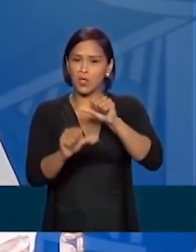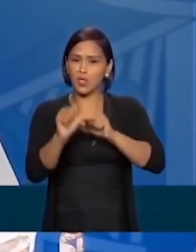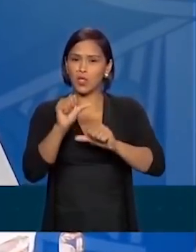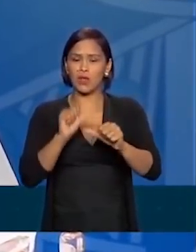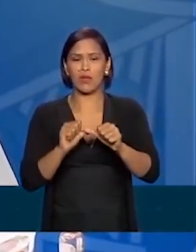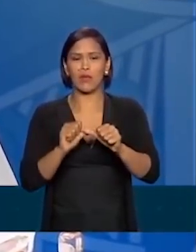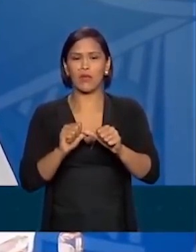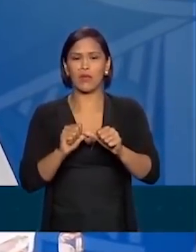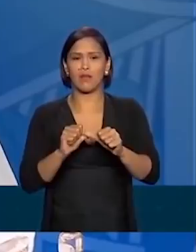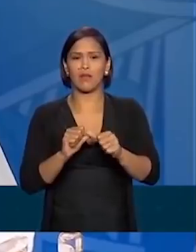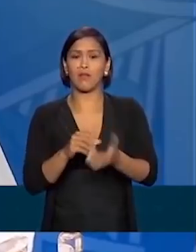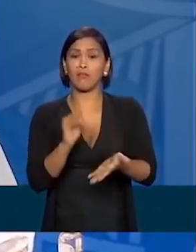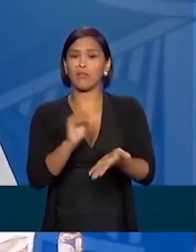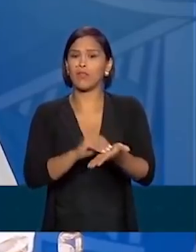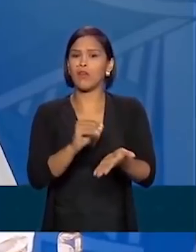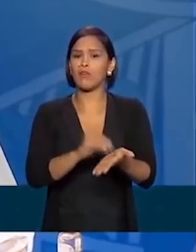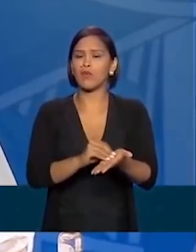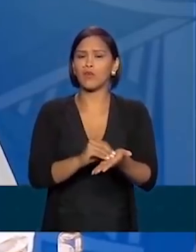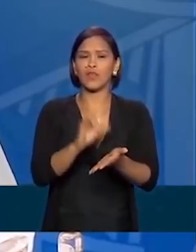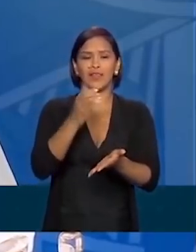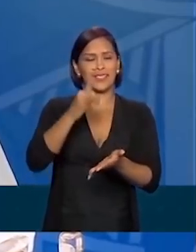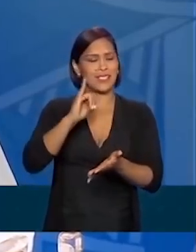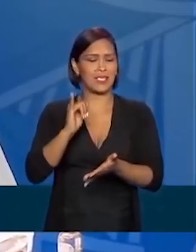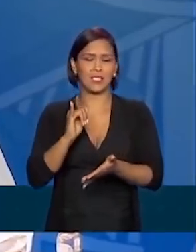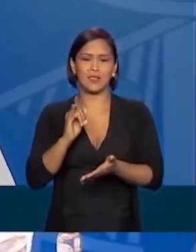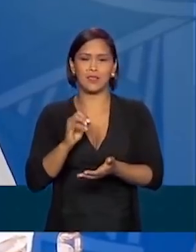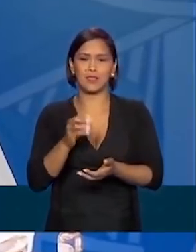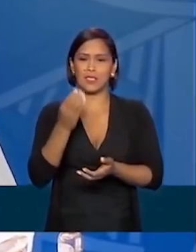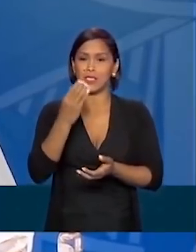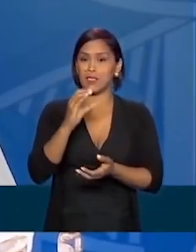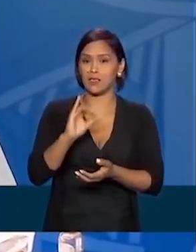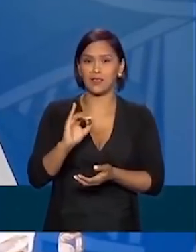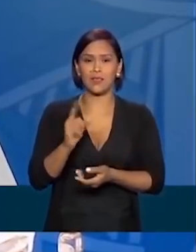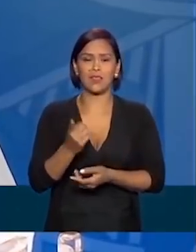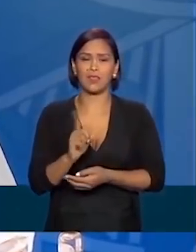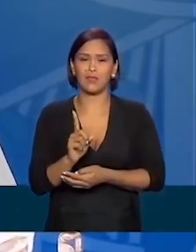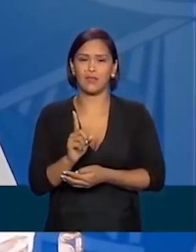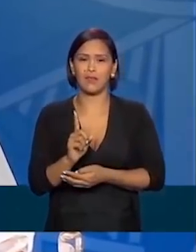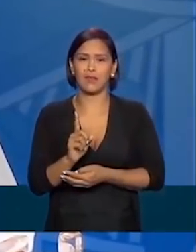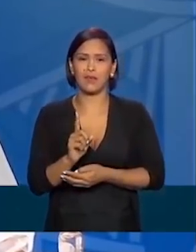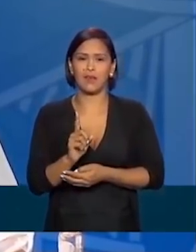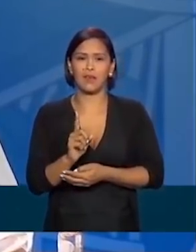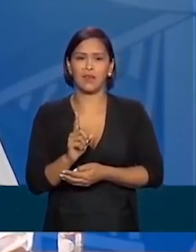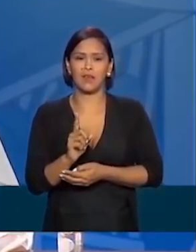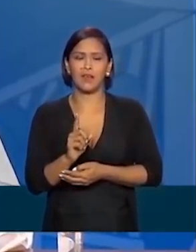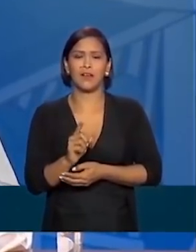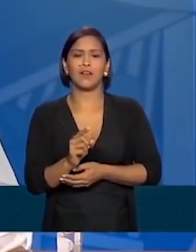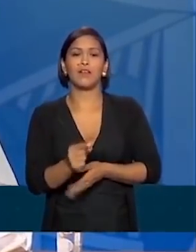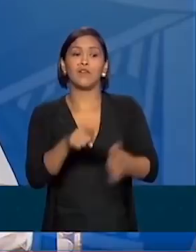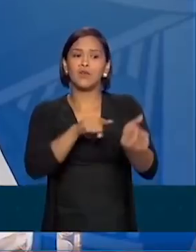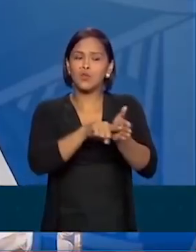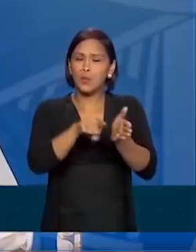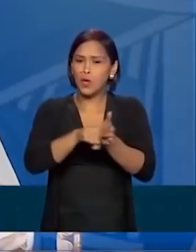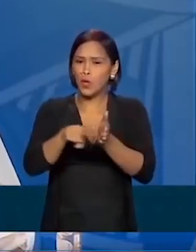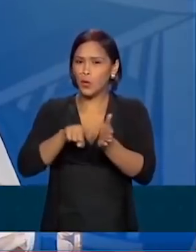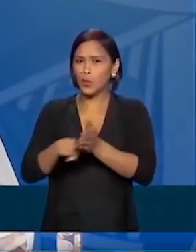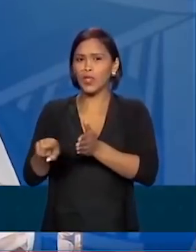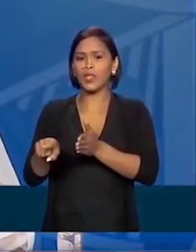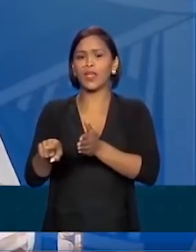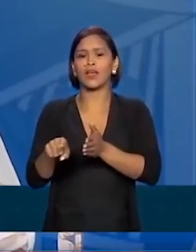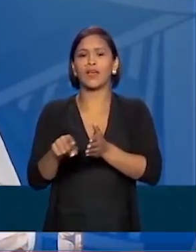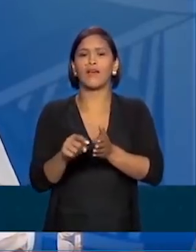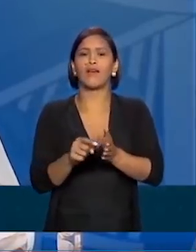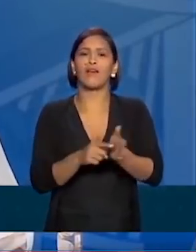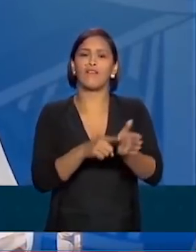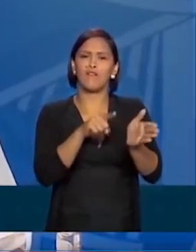faltará aspecto científico, não será sem consultar as academias. E a academia aqui, eu